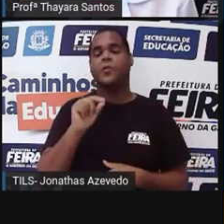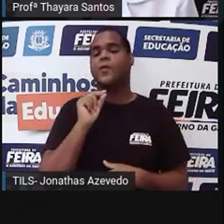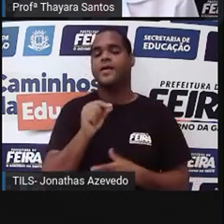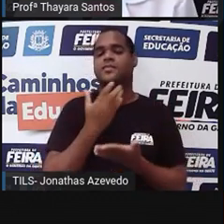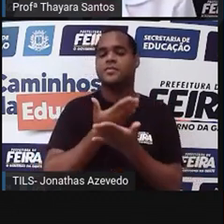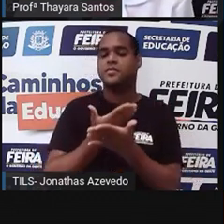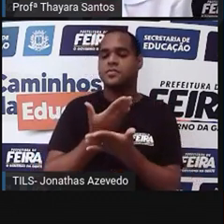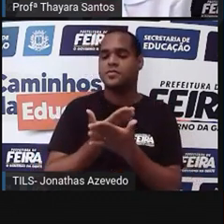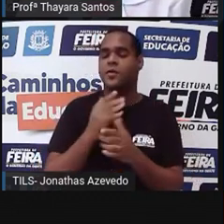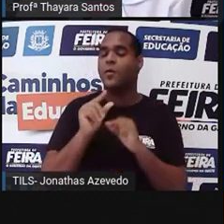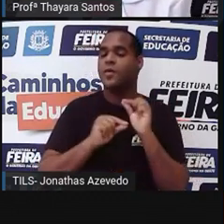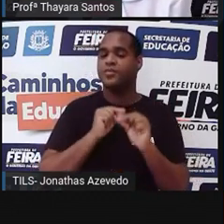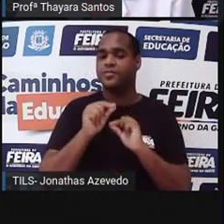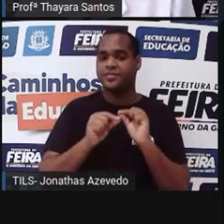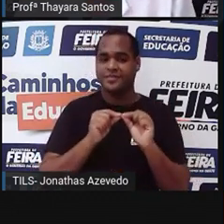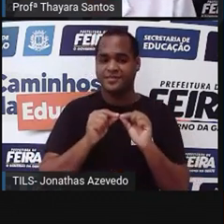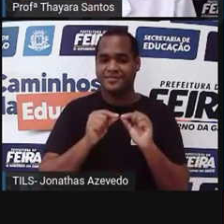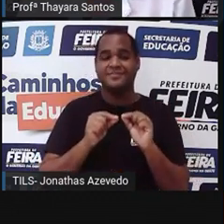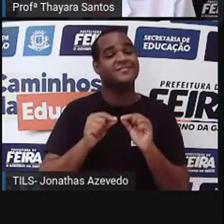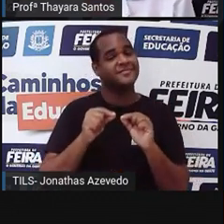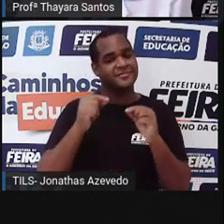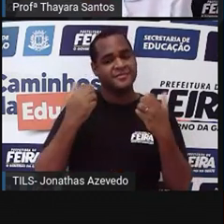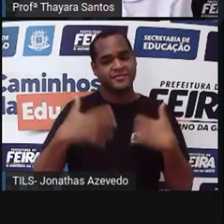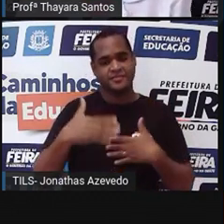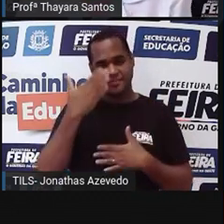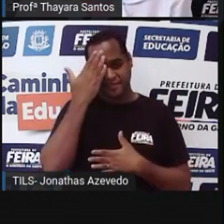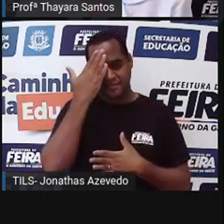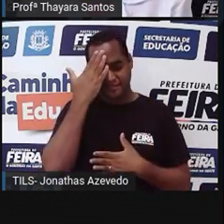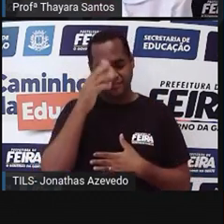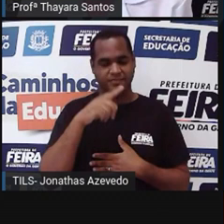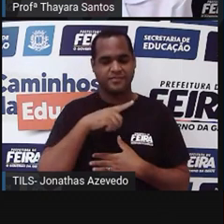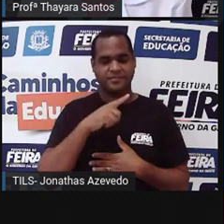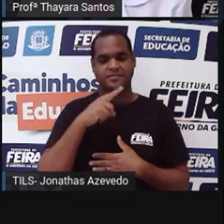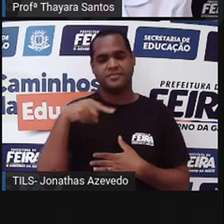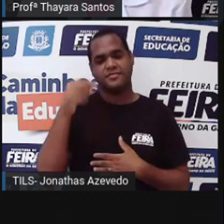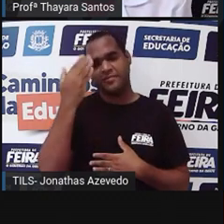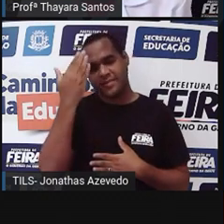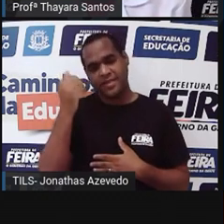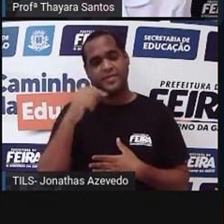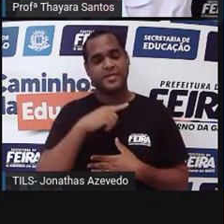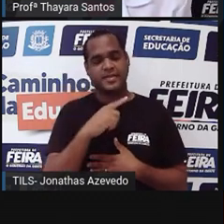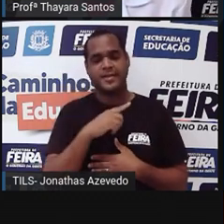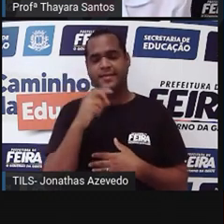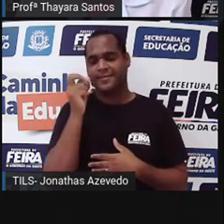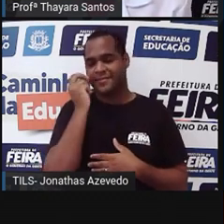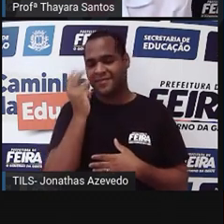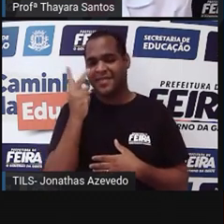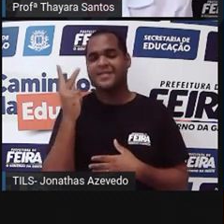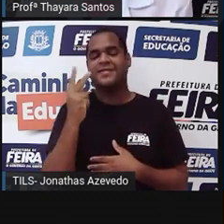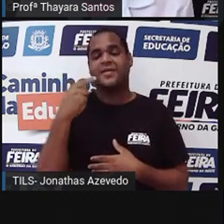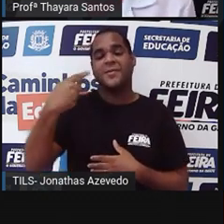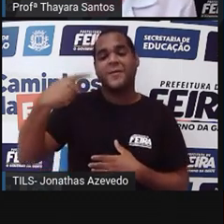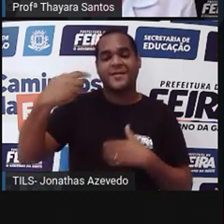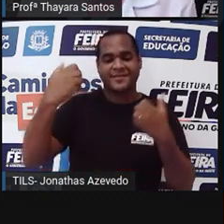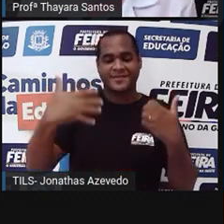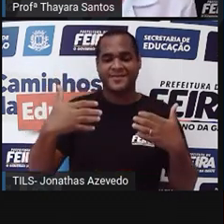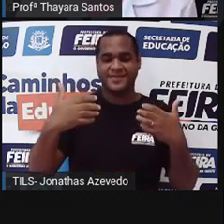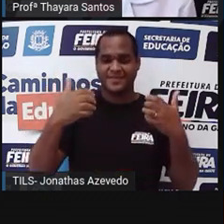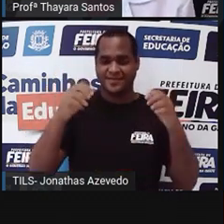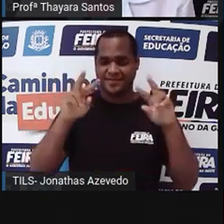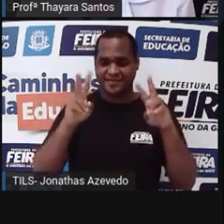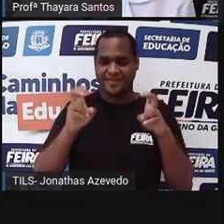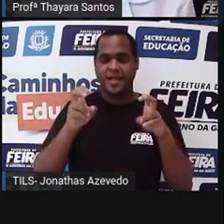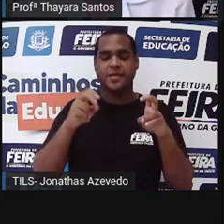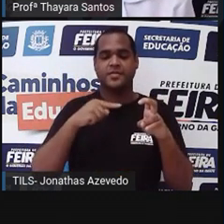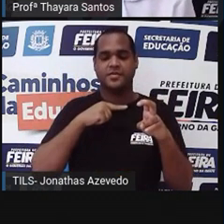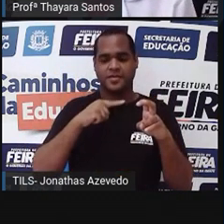vai estudar sobre... Eu sei que muitos de vocês são bem espertinhos, já viram lá no primeiro slide qual é tema da aula